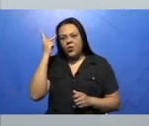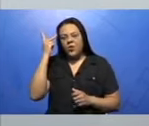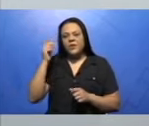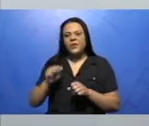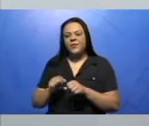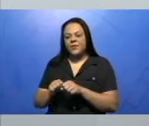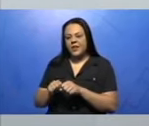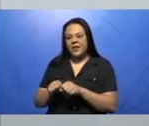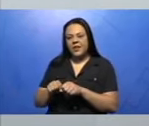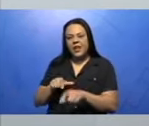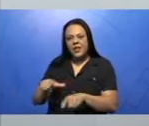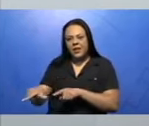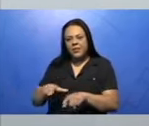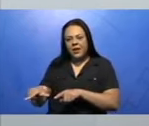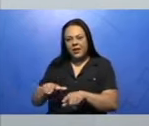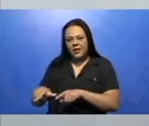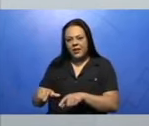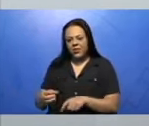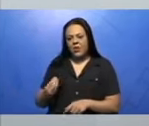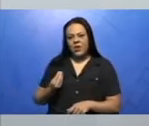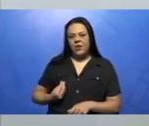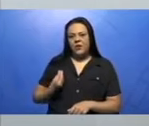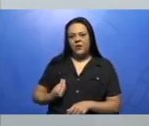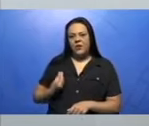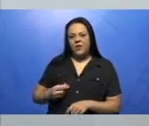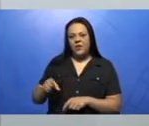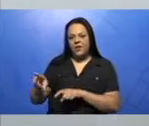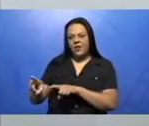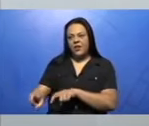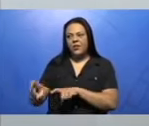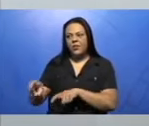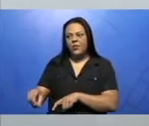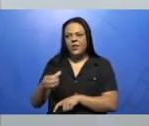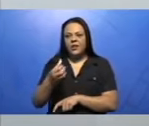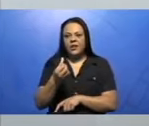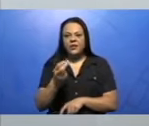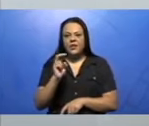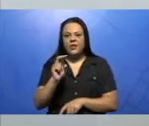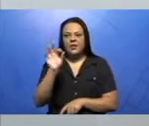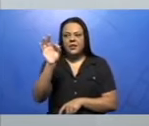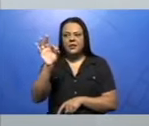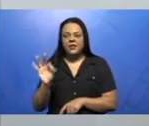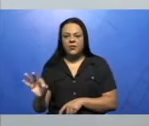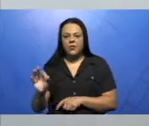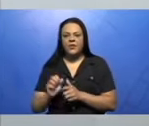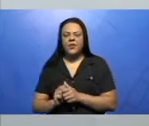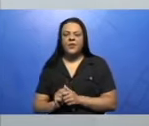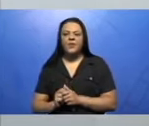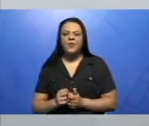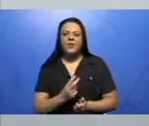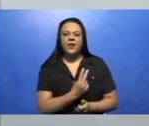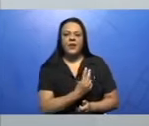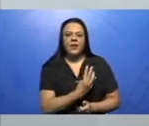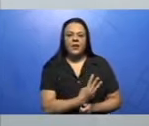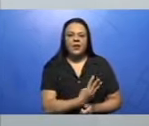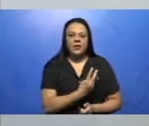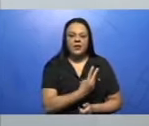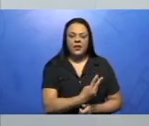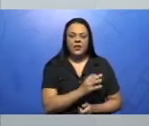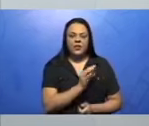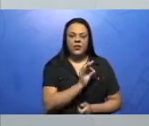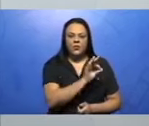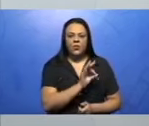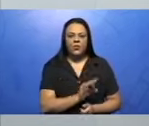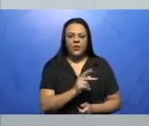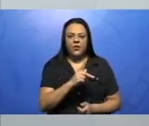32% do PIB africano é da agropecuária. Essa é a previsão